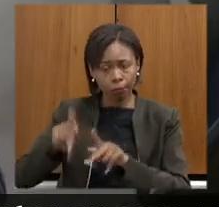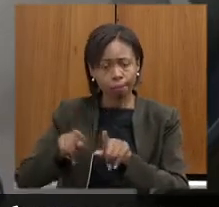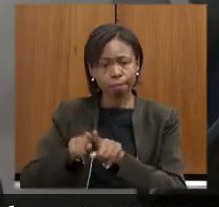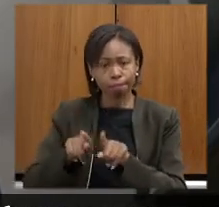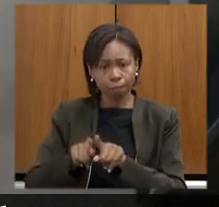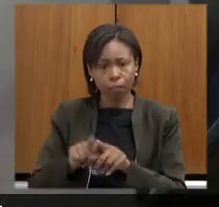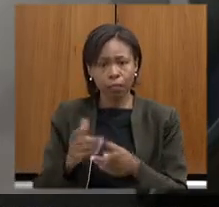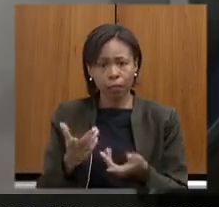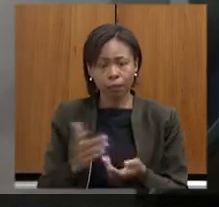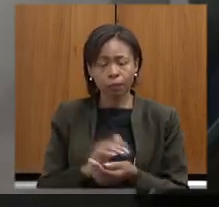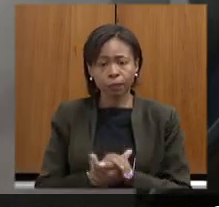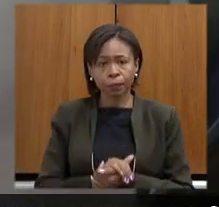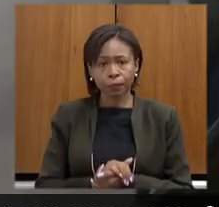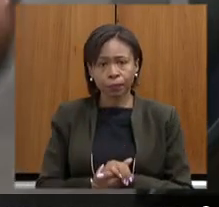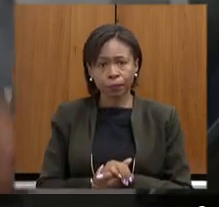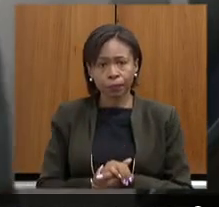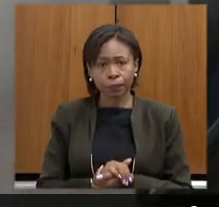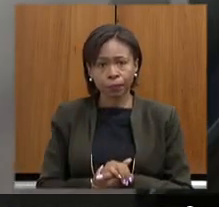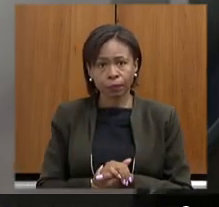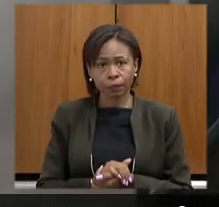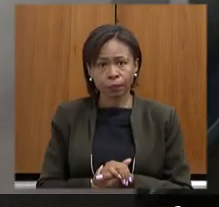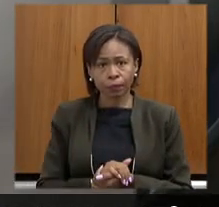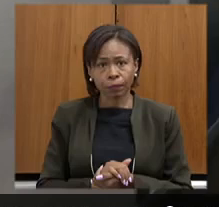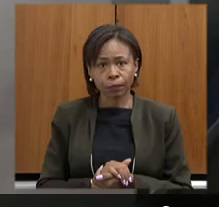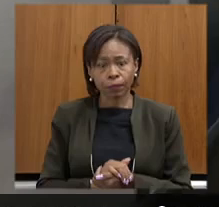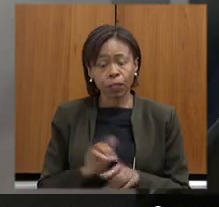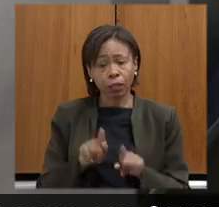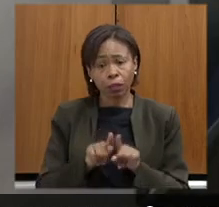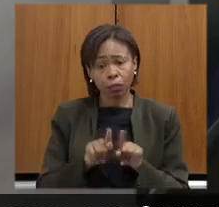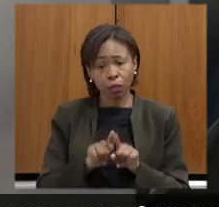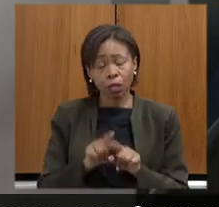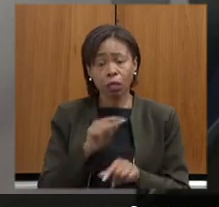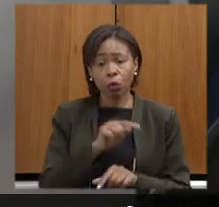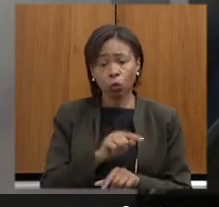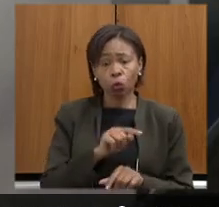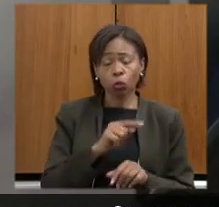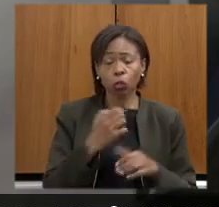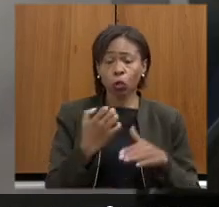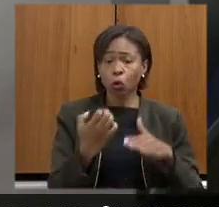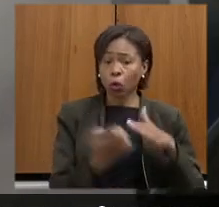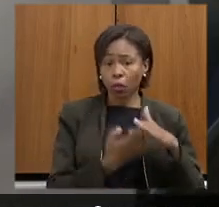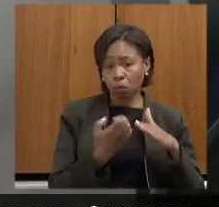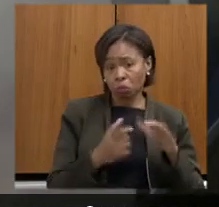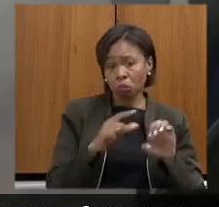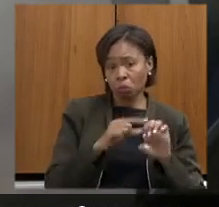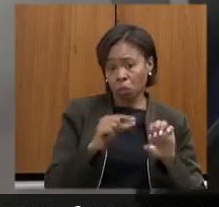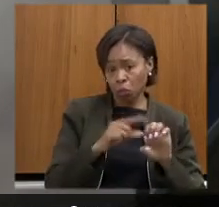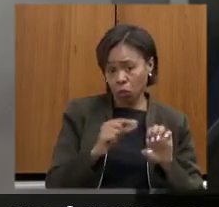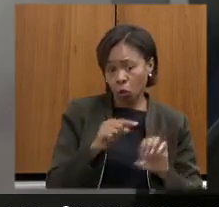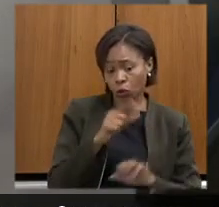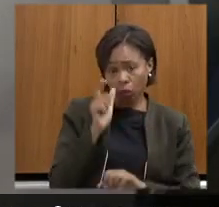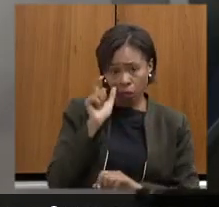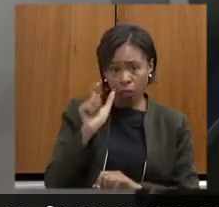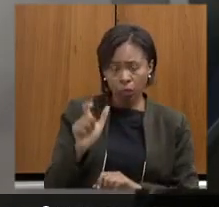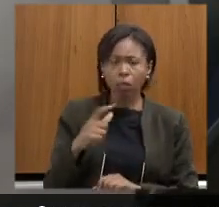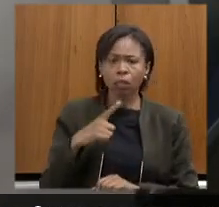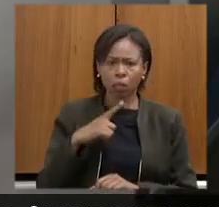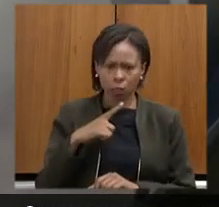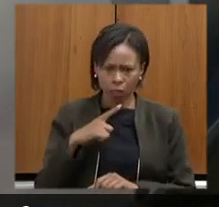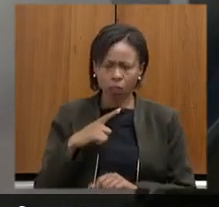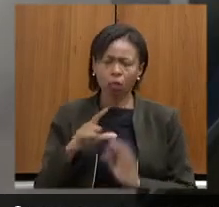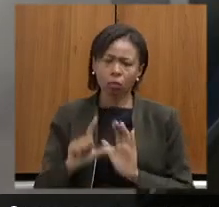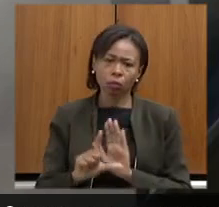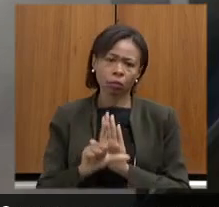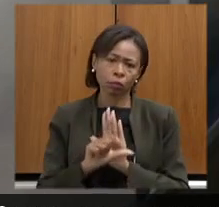em comparação aí o interesse dos empreendedores existe uma legislação e eu vejo que sempre